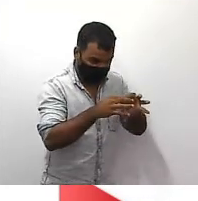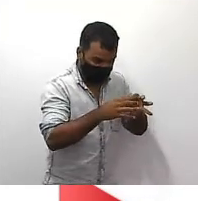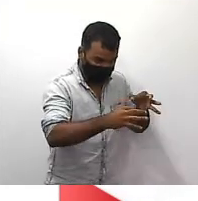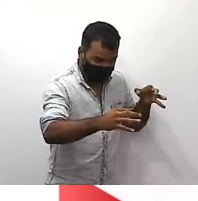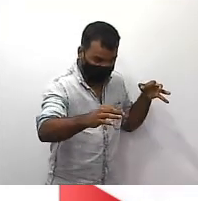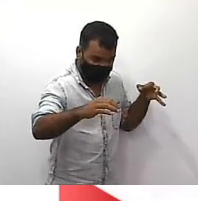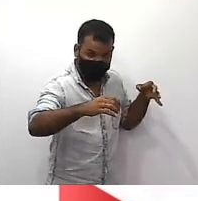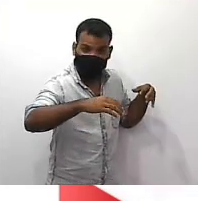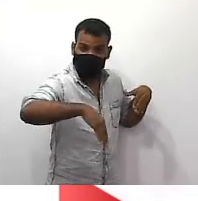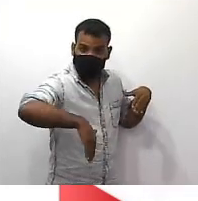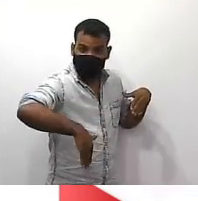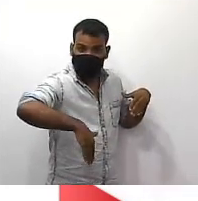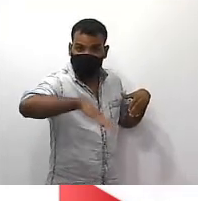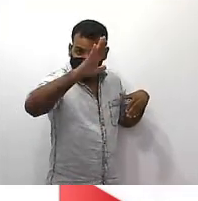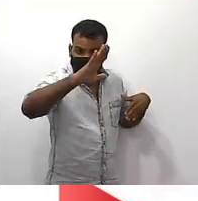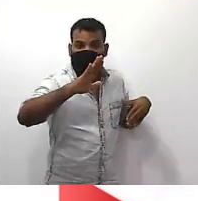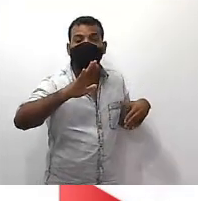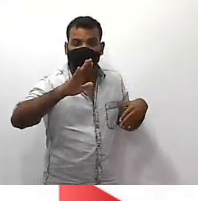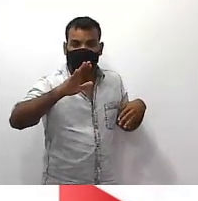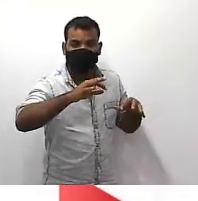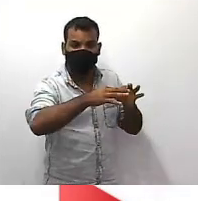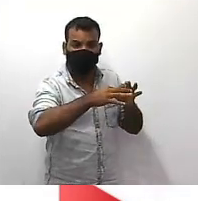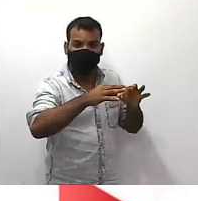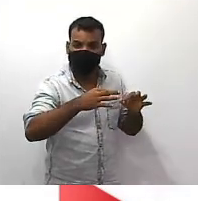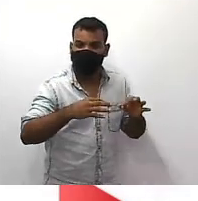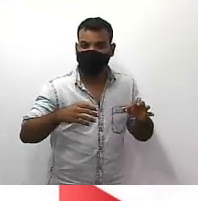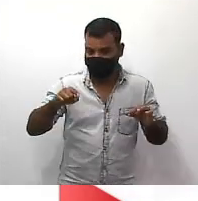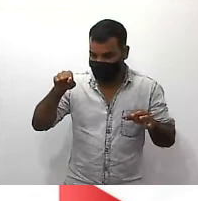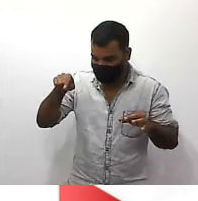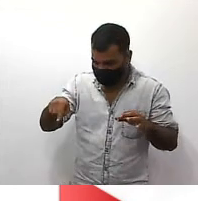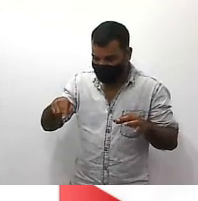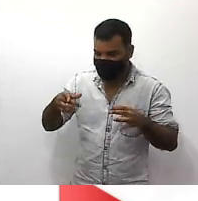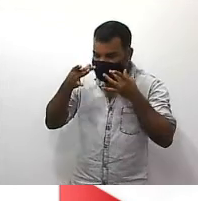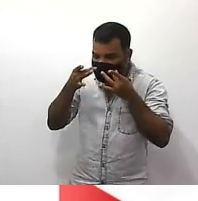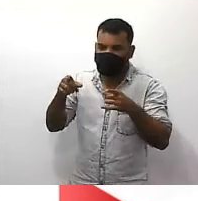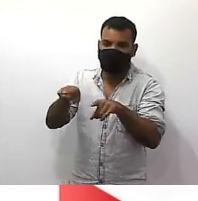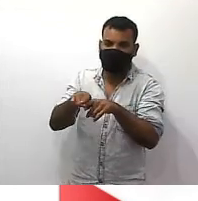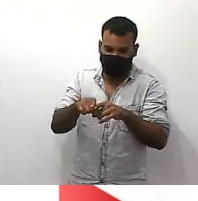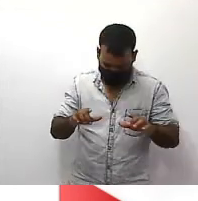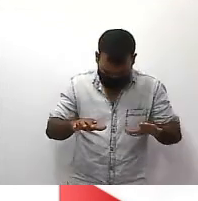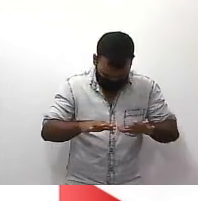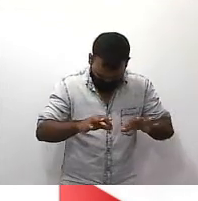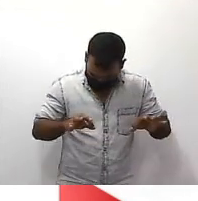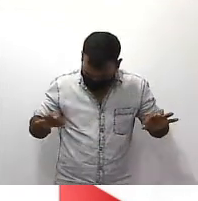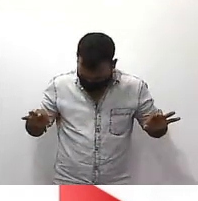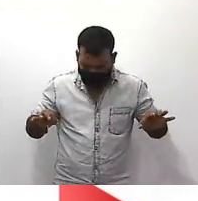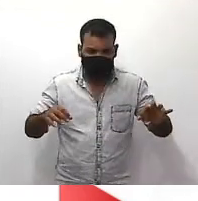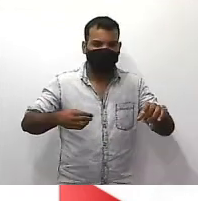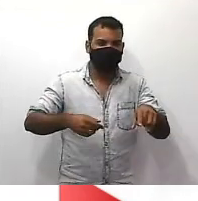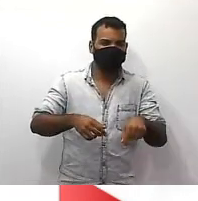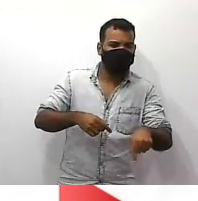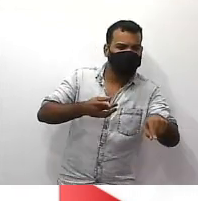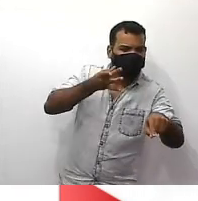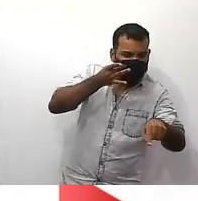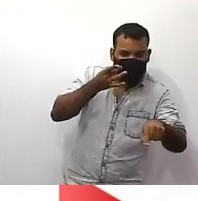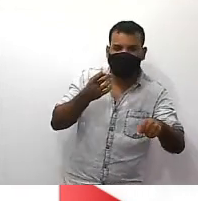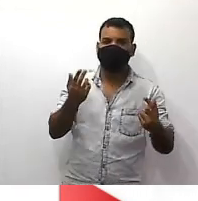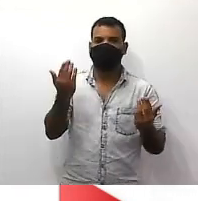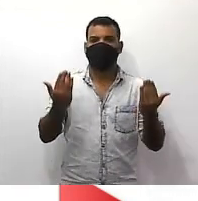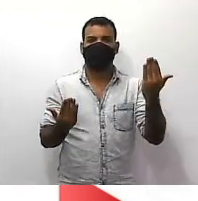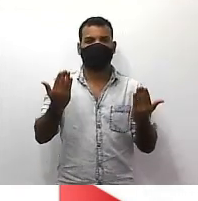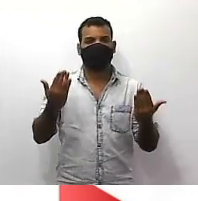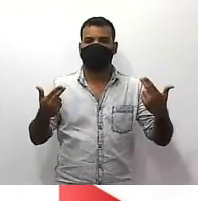mapa maior a distância na vida real por isso que é diretamente proporcional ficou claro